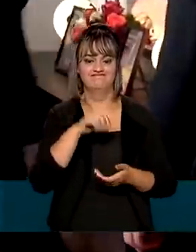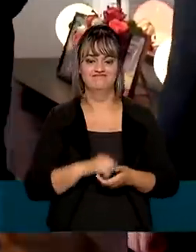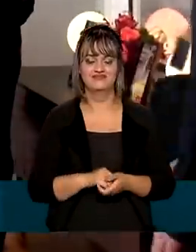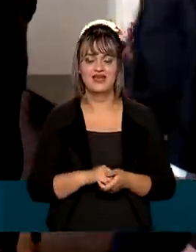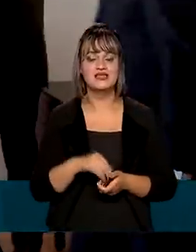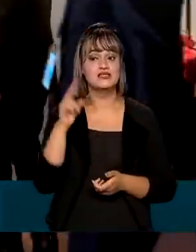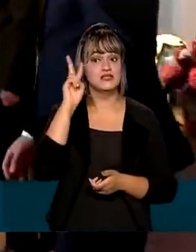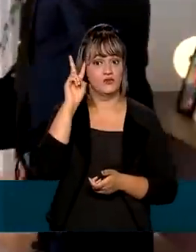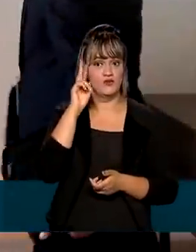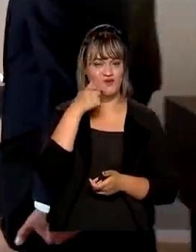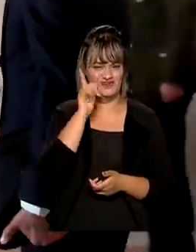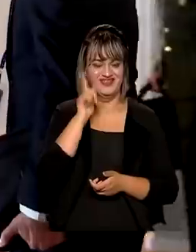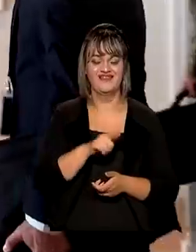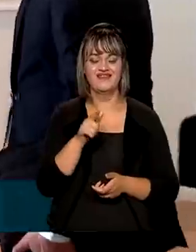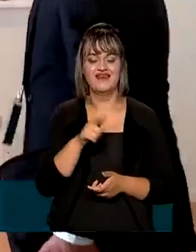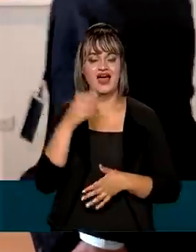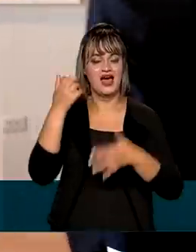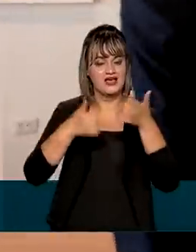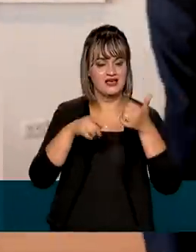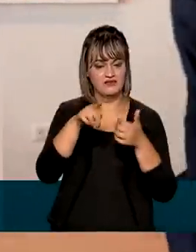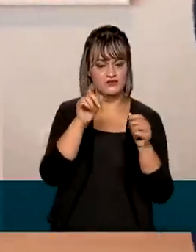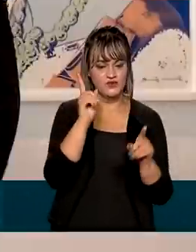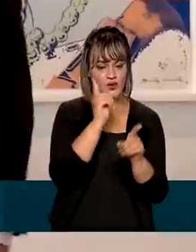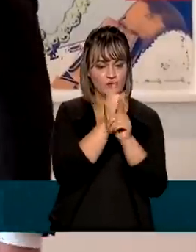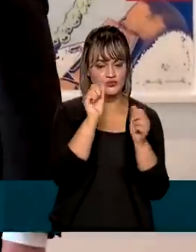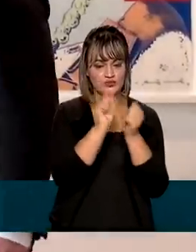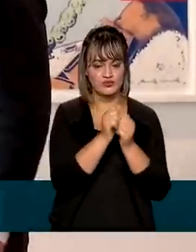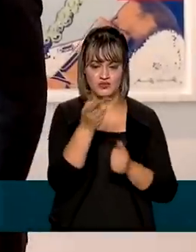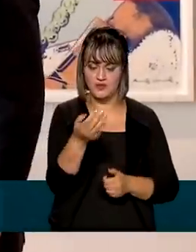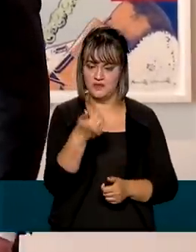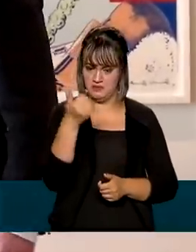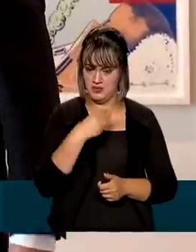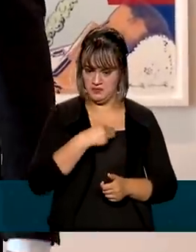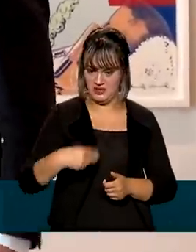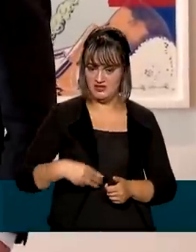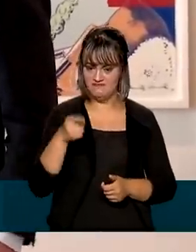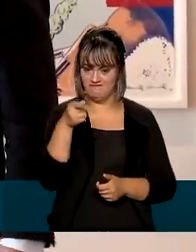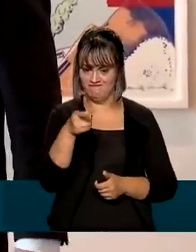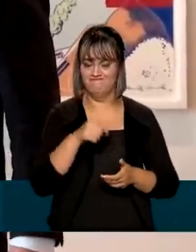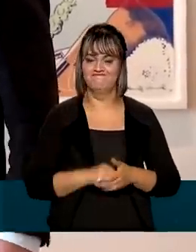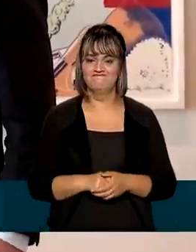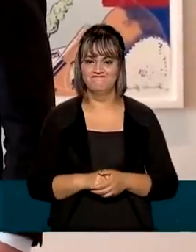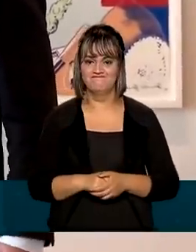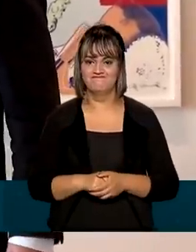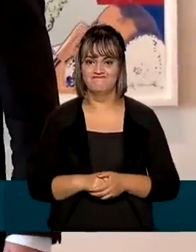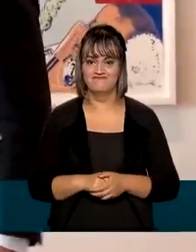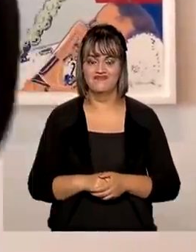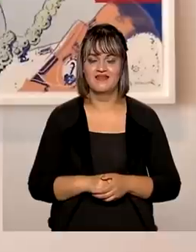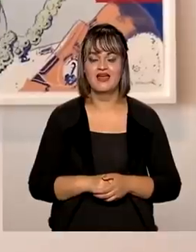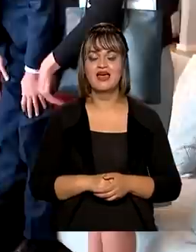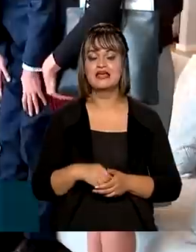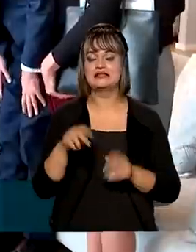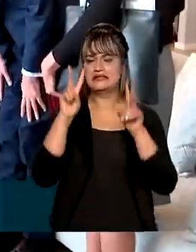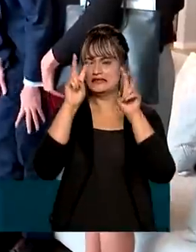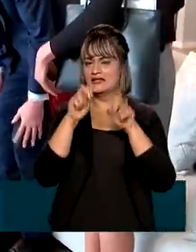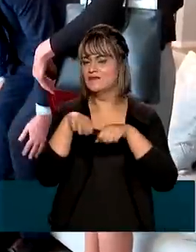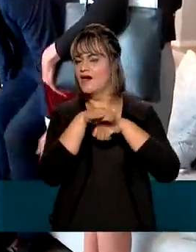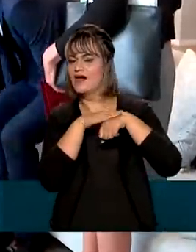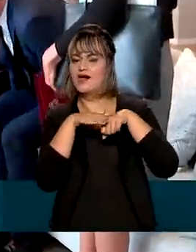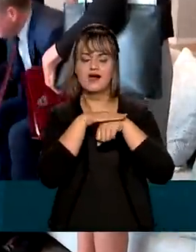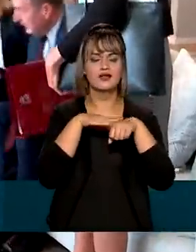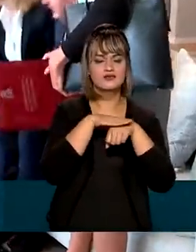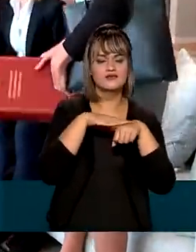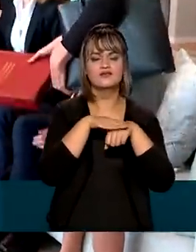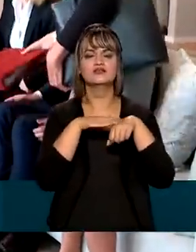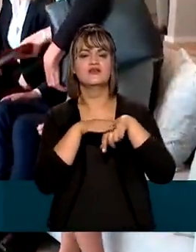Nesta segunda-feira, o destaque ficou com o encontro com o primeiro-ministro do Reino Unido, Boris Johnson. Entre os temas tratados